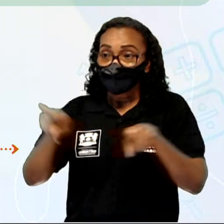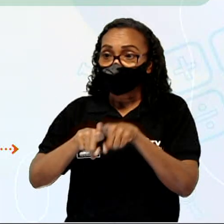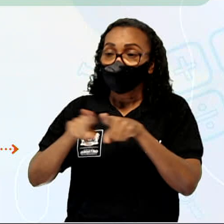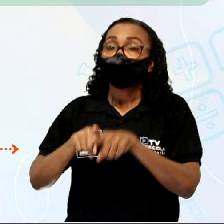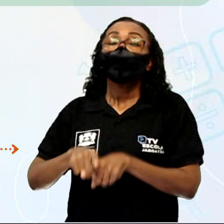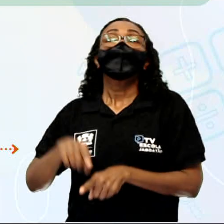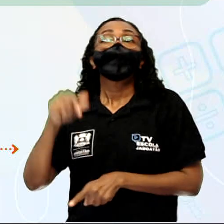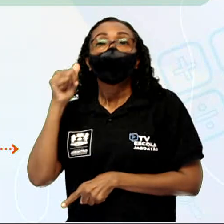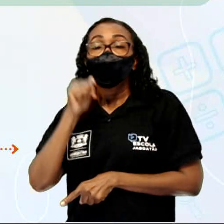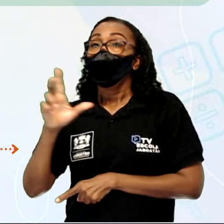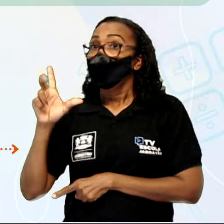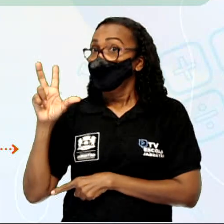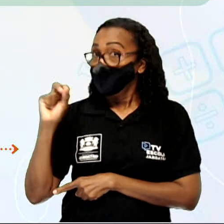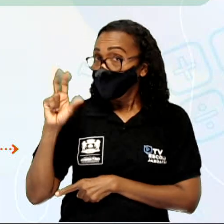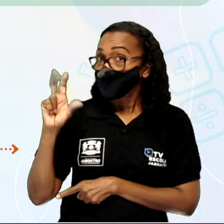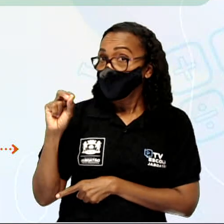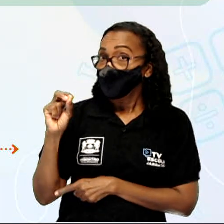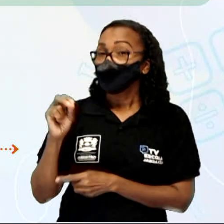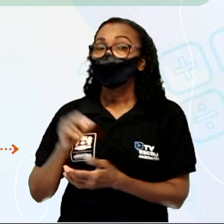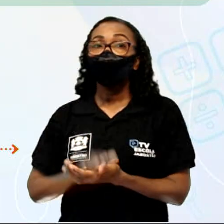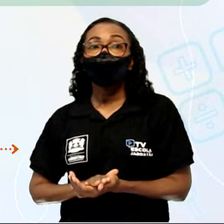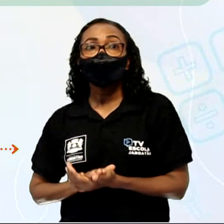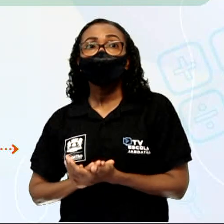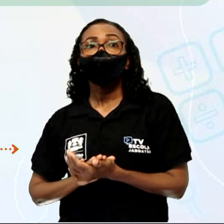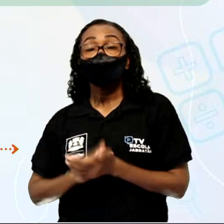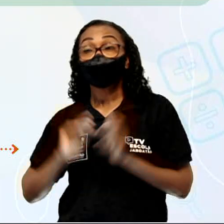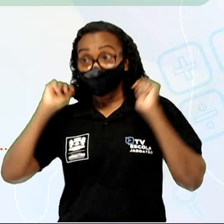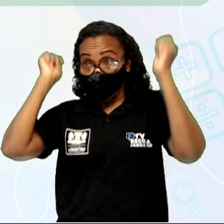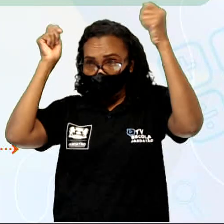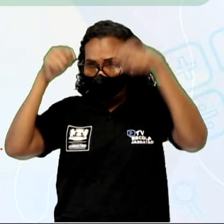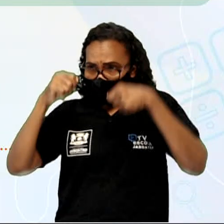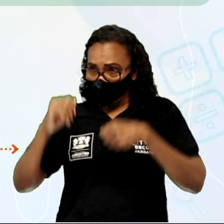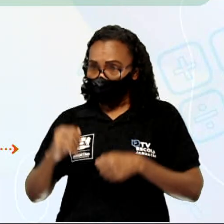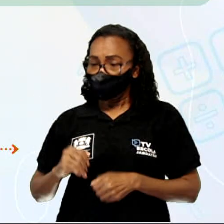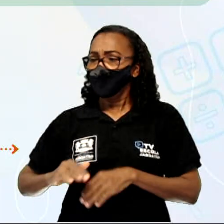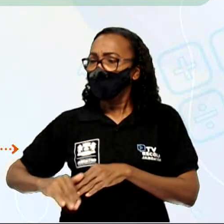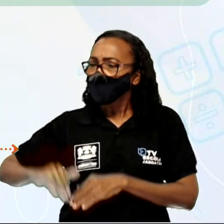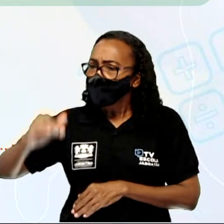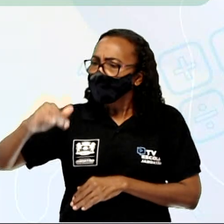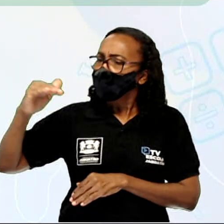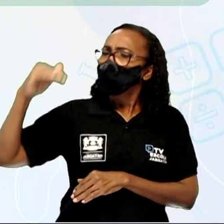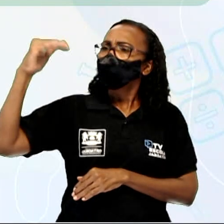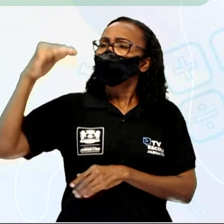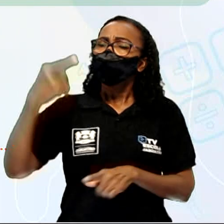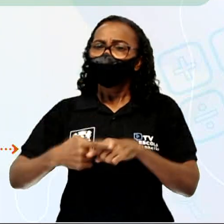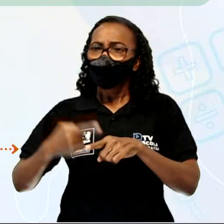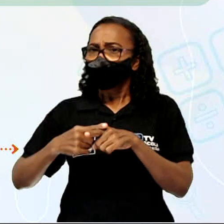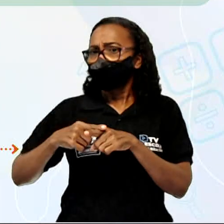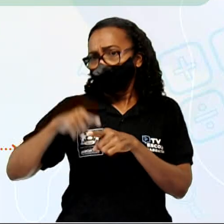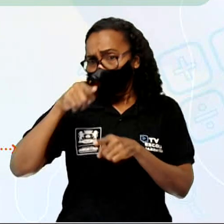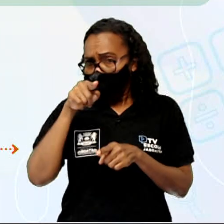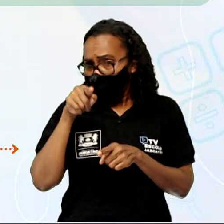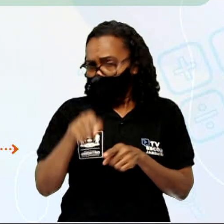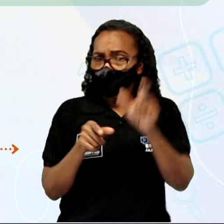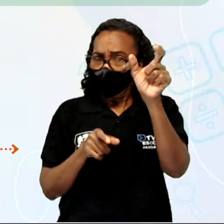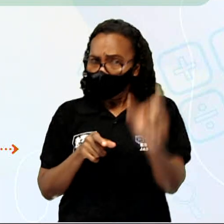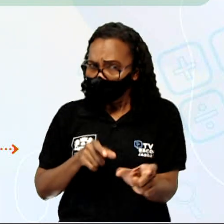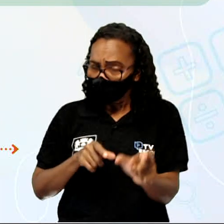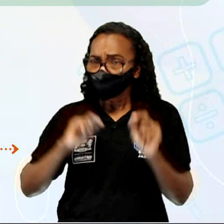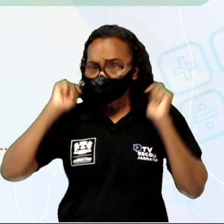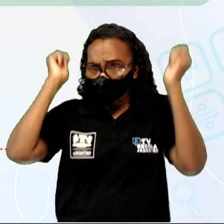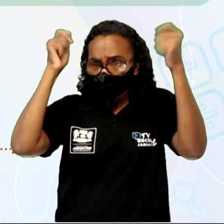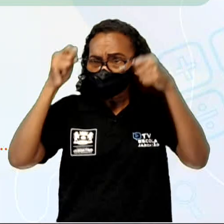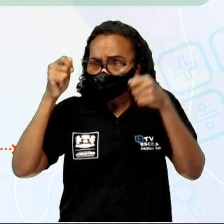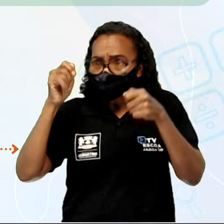crescimento aí, Essa personagem, ela cresce, amadurece, porque ela mesma soluciona. Ela cata pedras